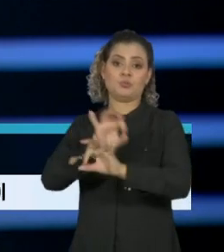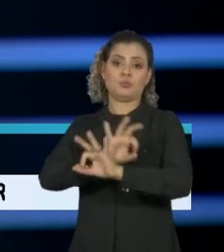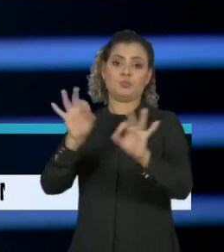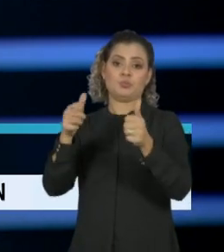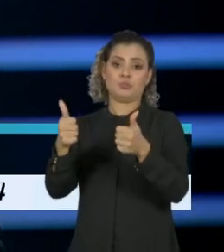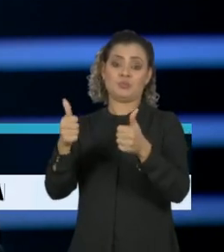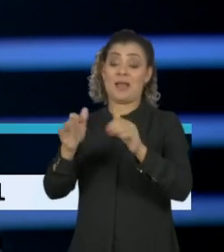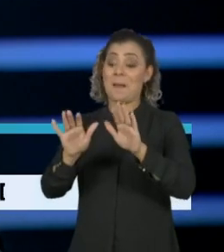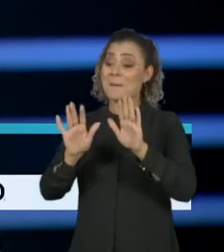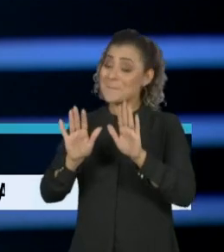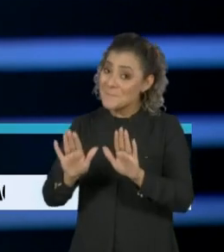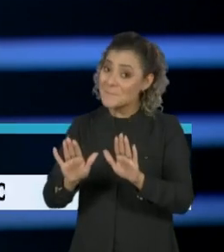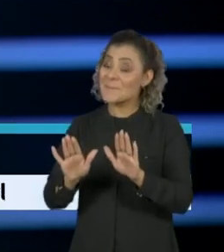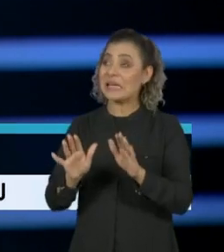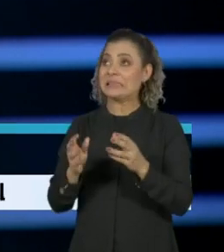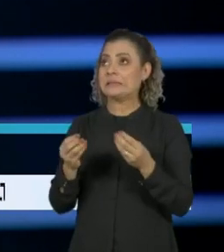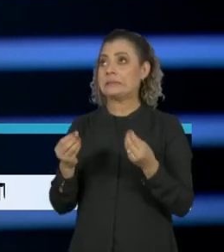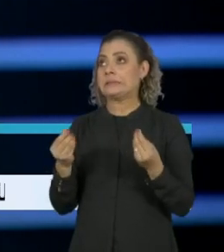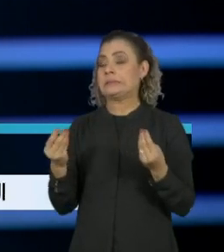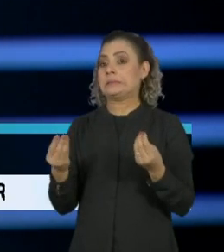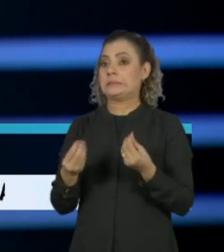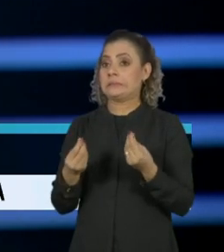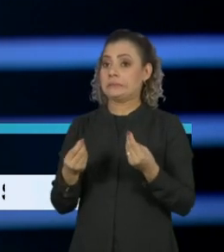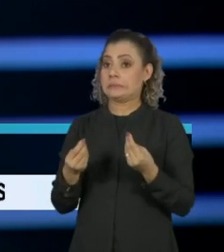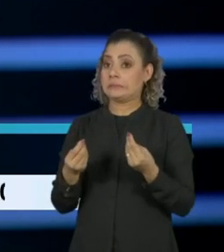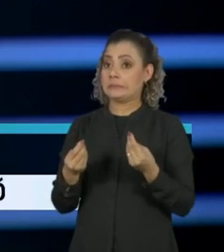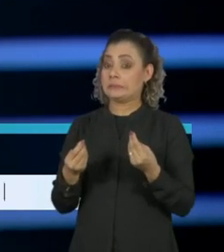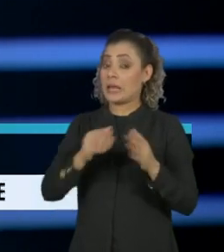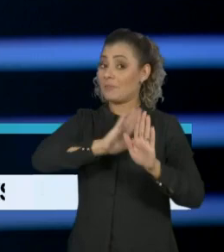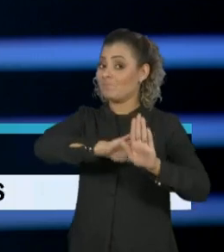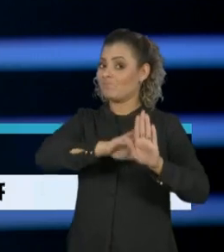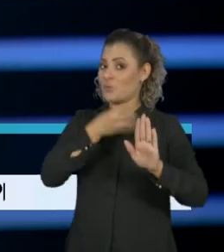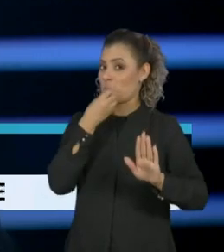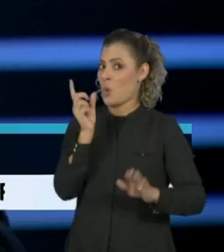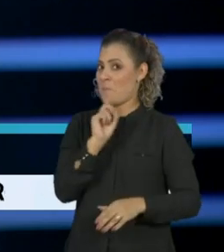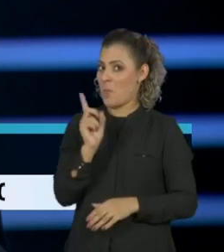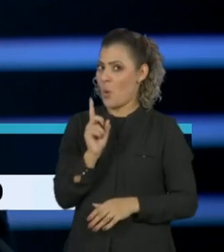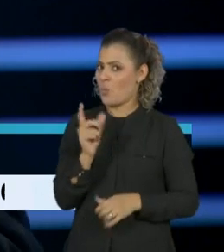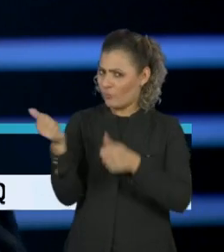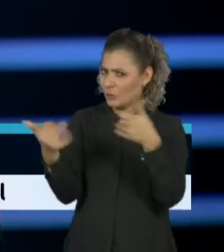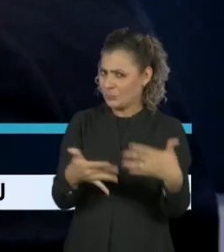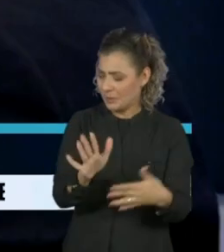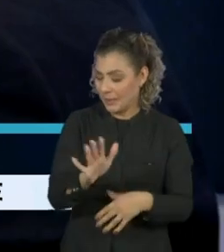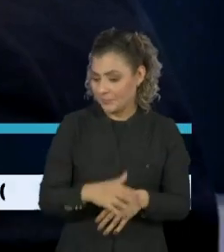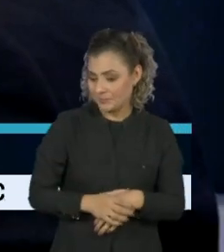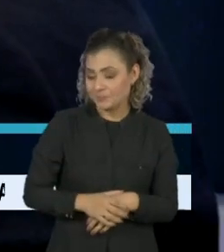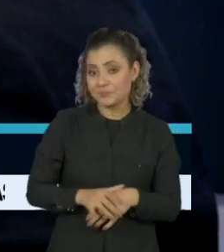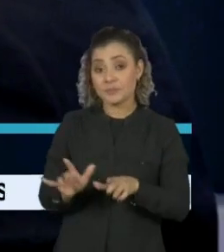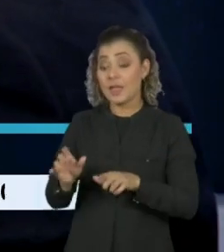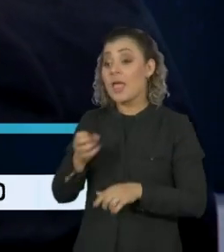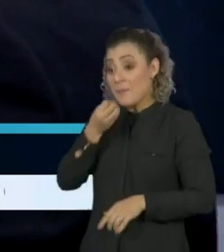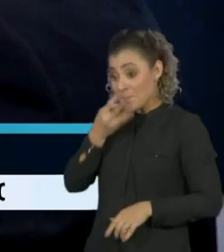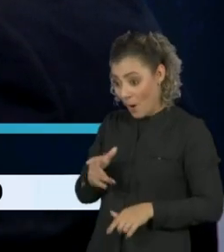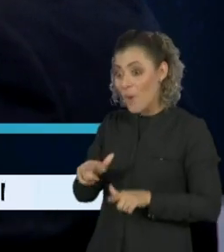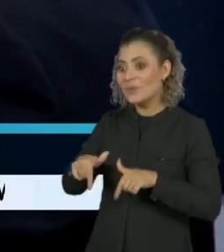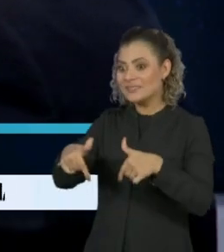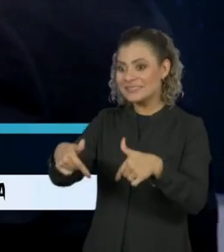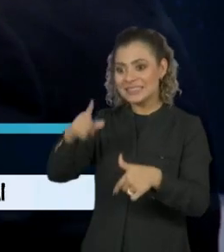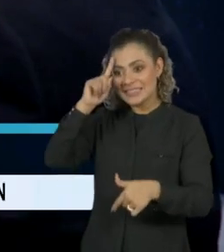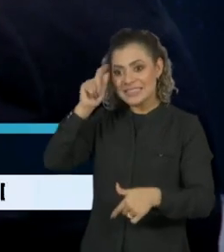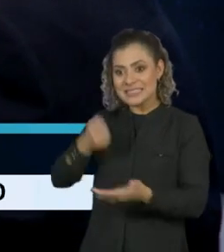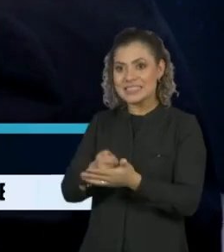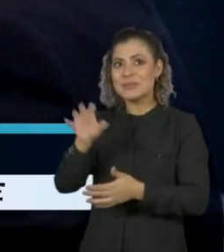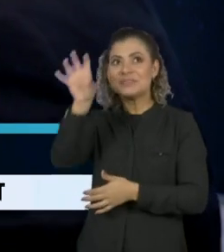é um excelente decorrente de uma coisa que não é boa. O eu quero dizer com isso? Eu quero dizer que o Brasil precisa de,